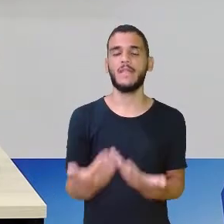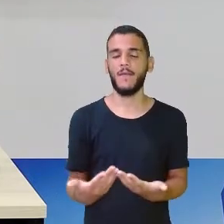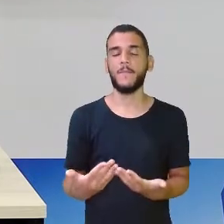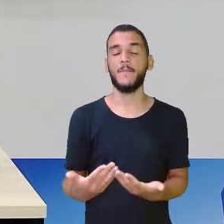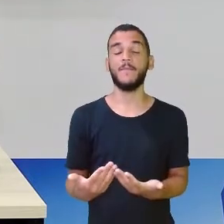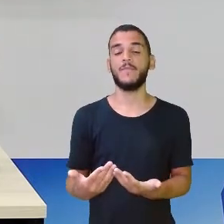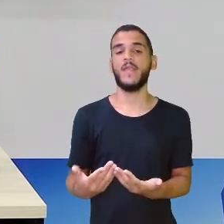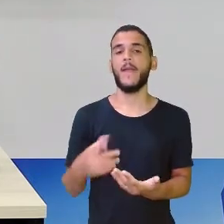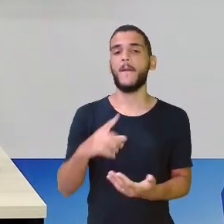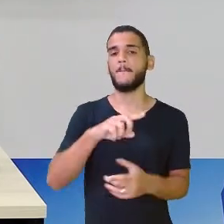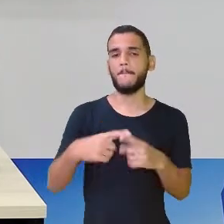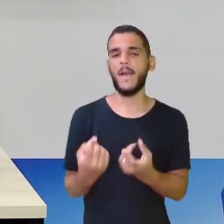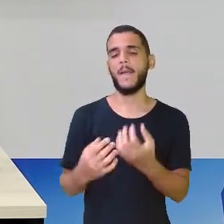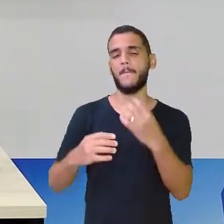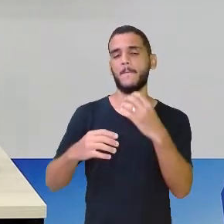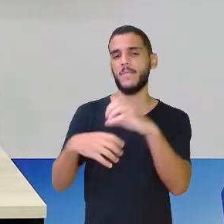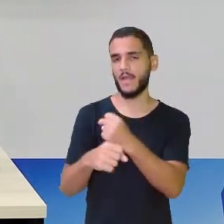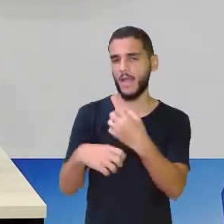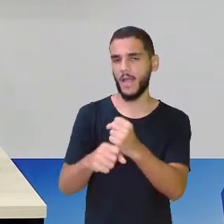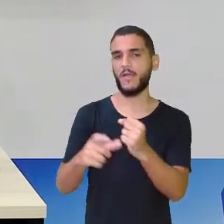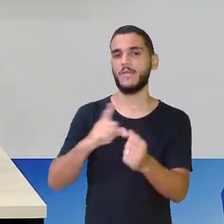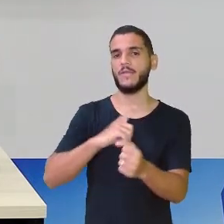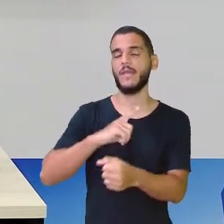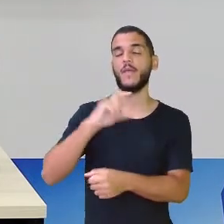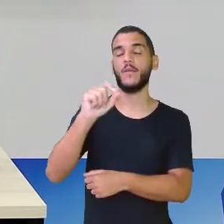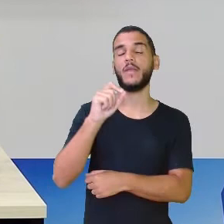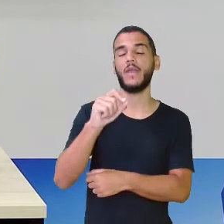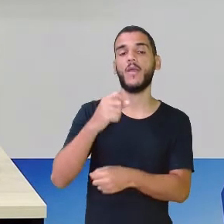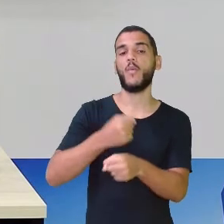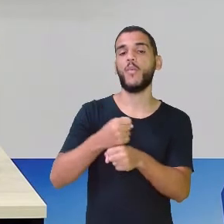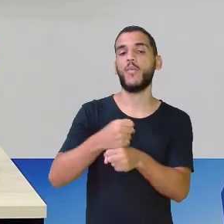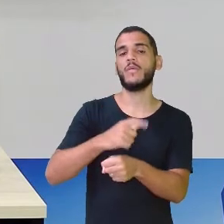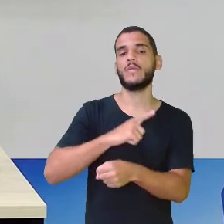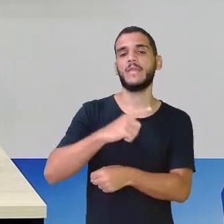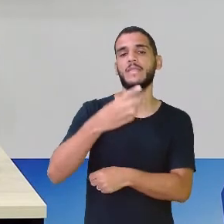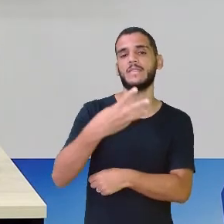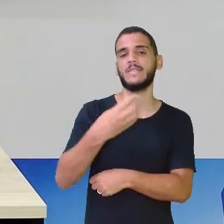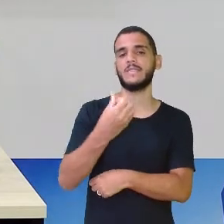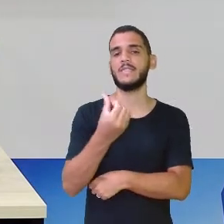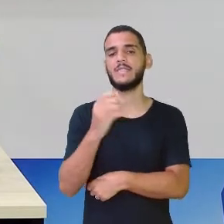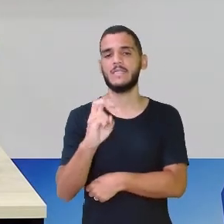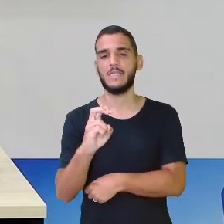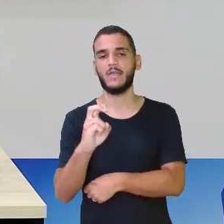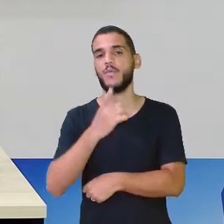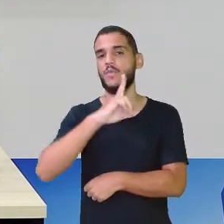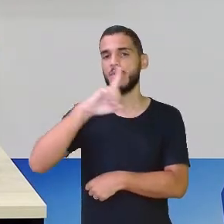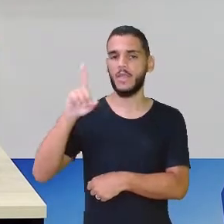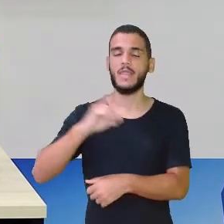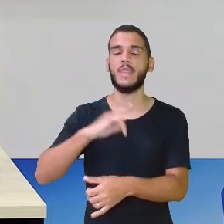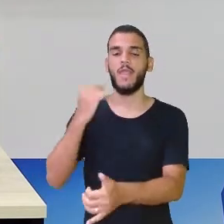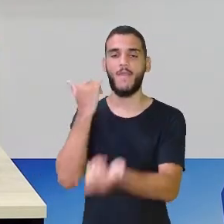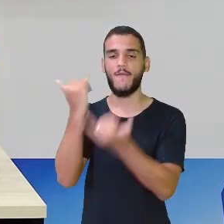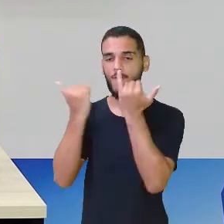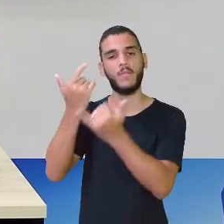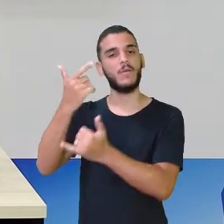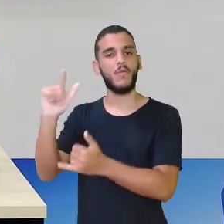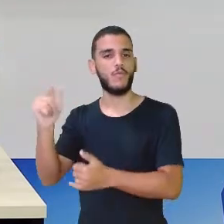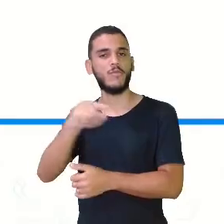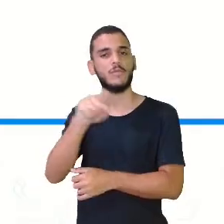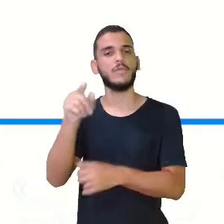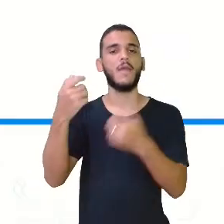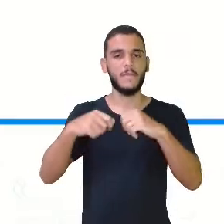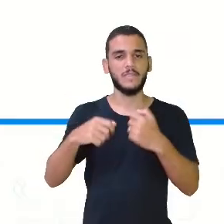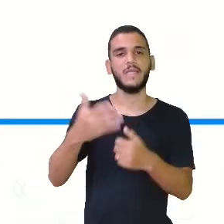a gente sempre fala que o ano tem 365 dias. Aí nós temos outras informações que vocês